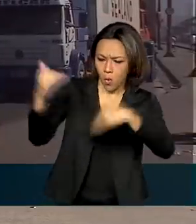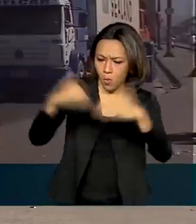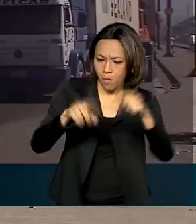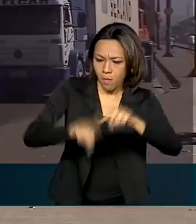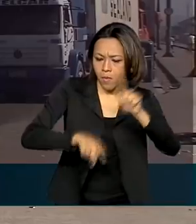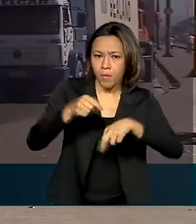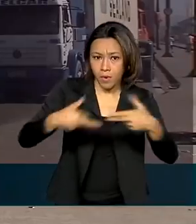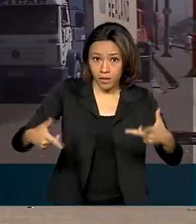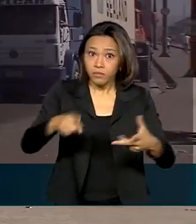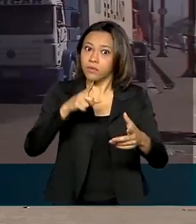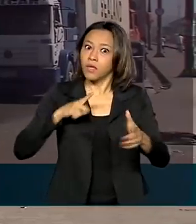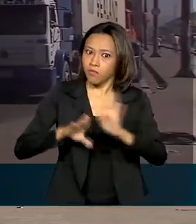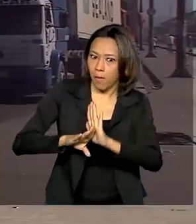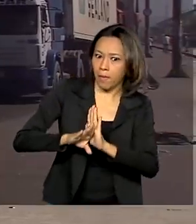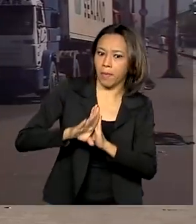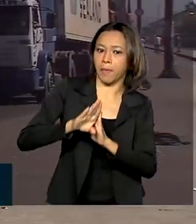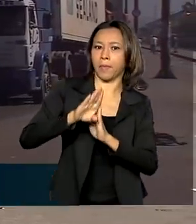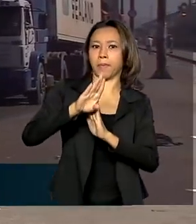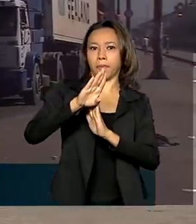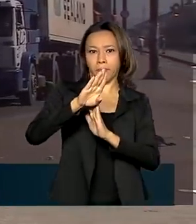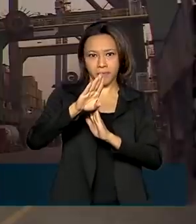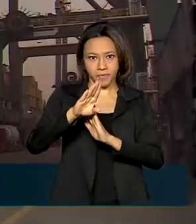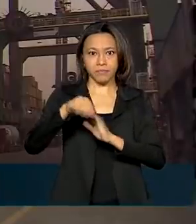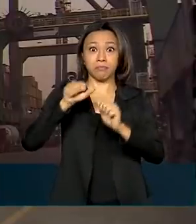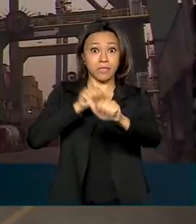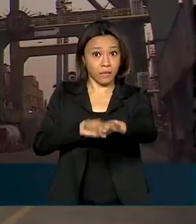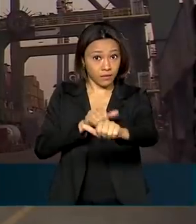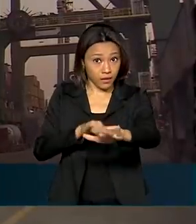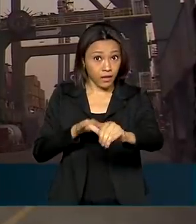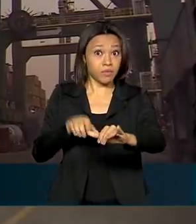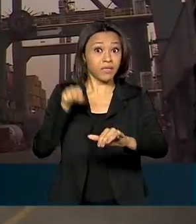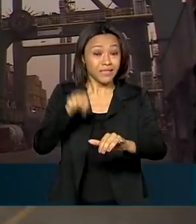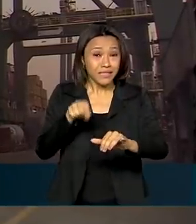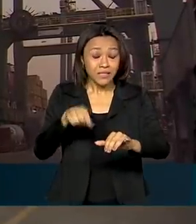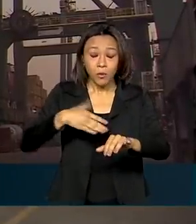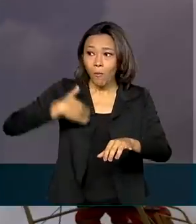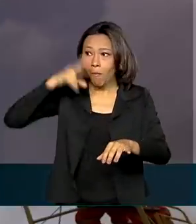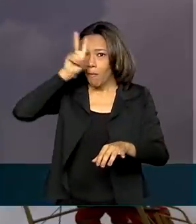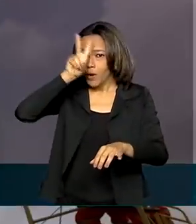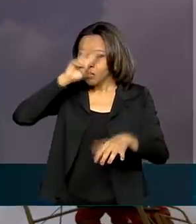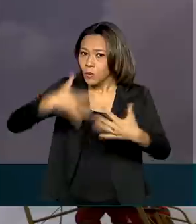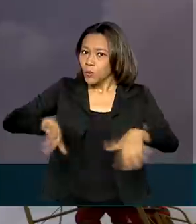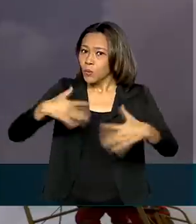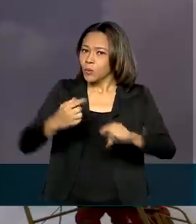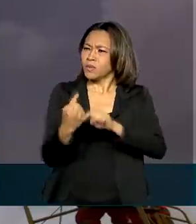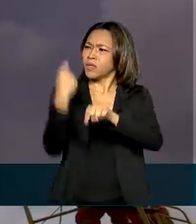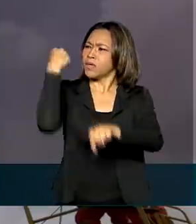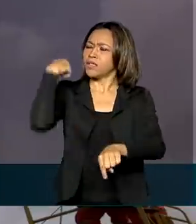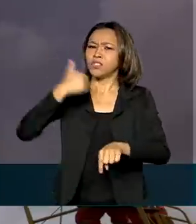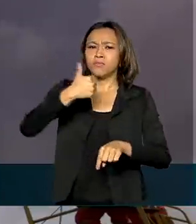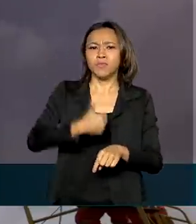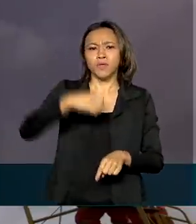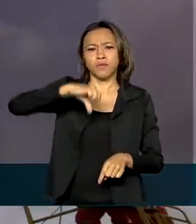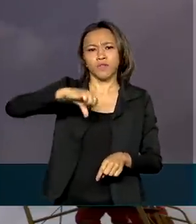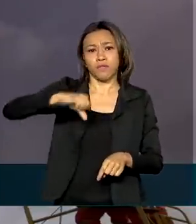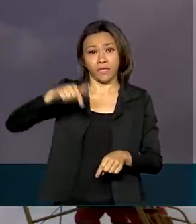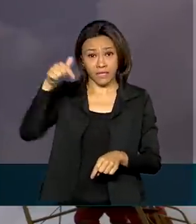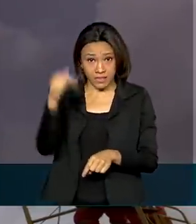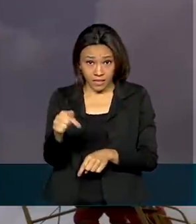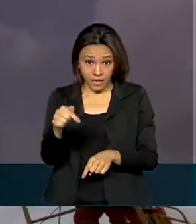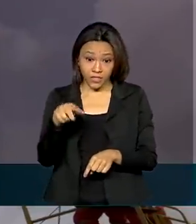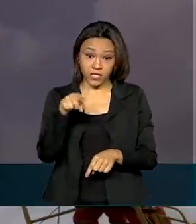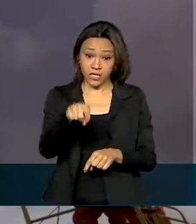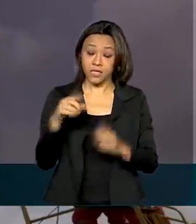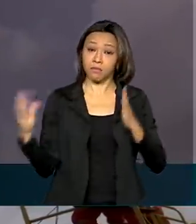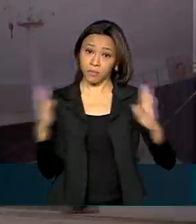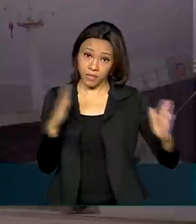superávit em setembro. O maior para o mês desde o início da série histórica, 1997. No período,